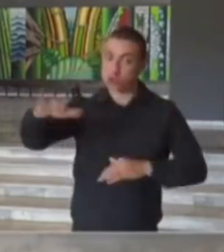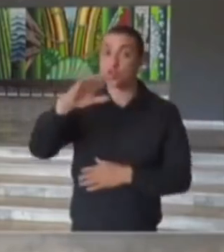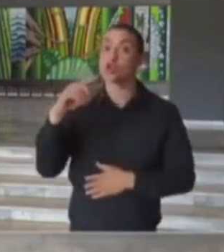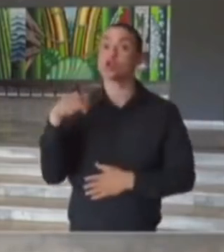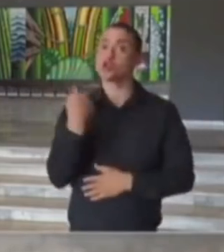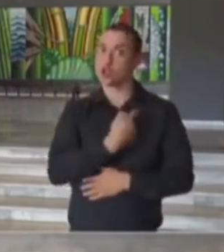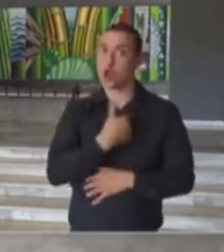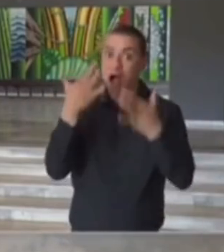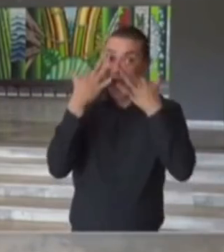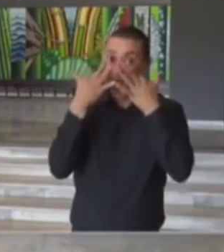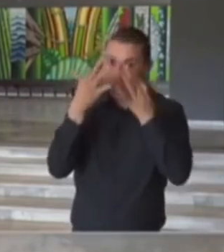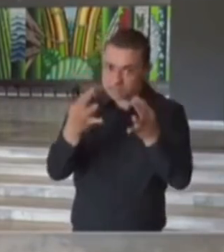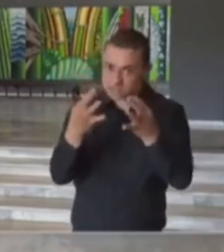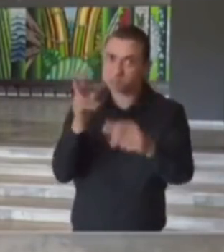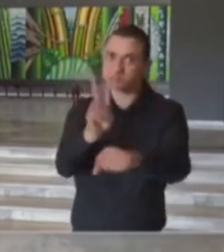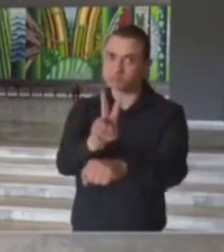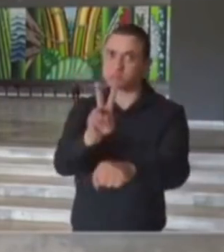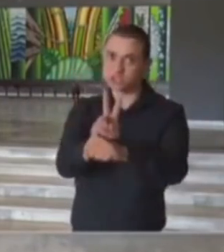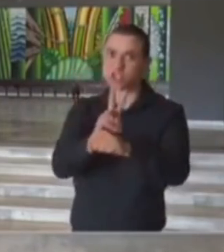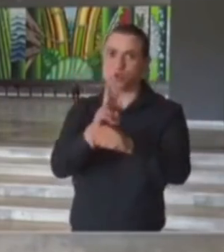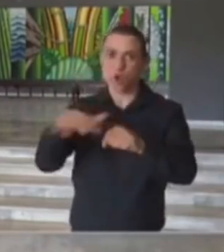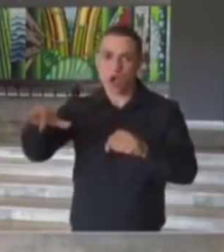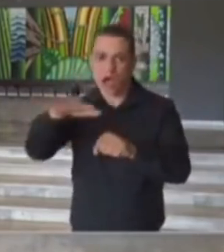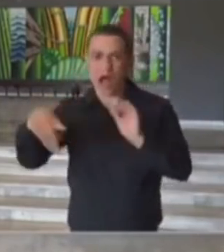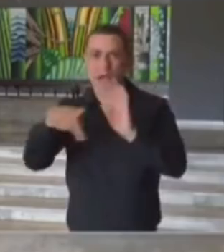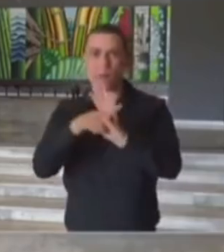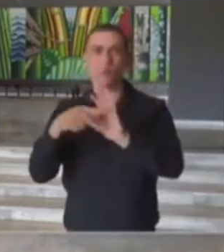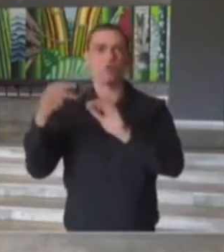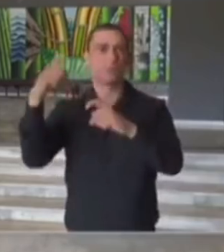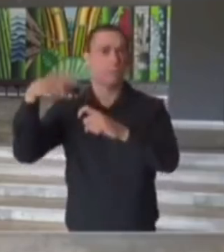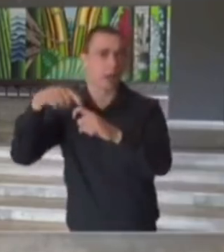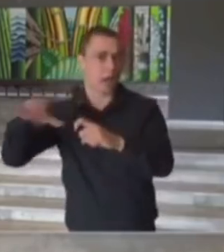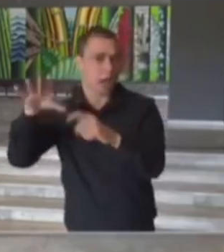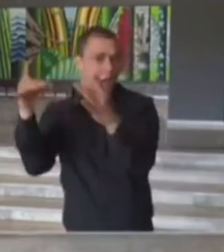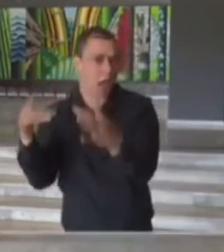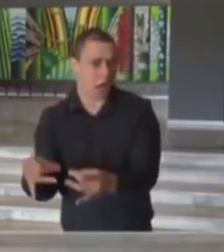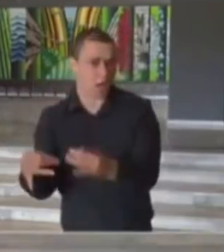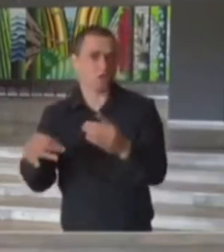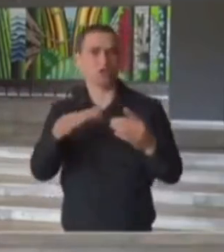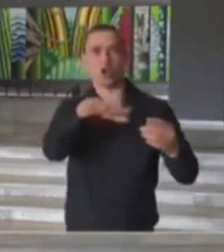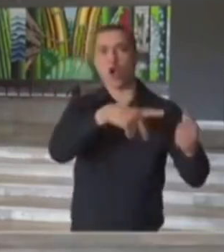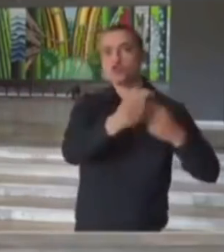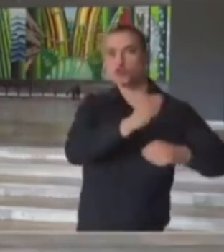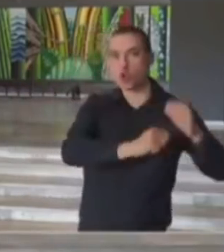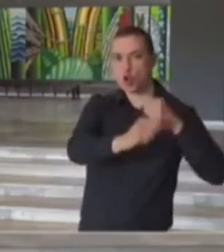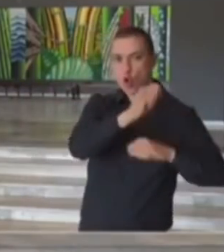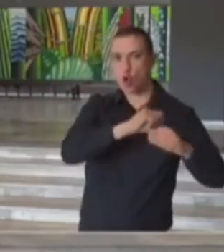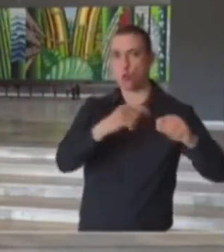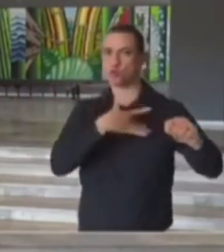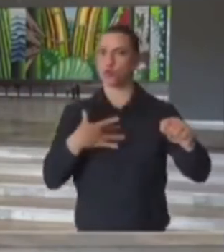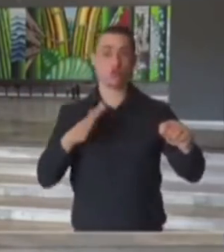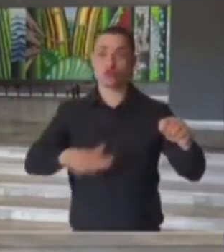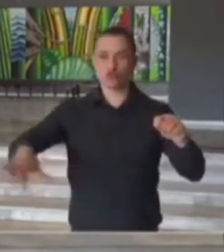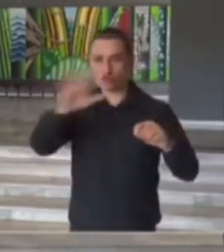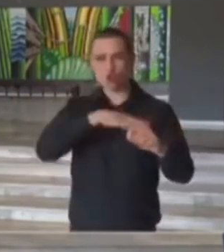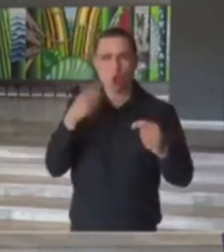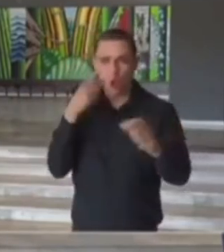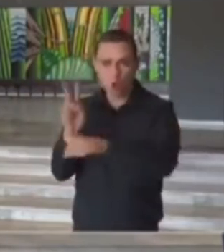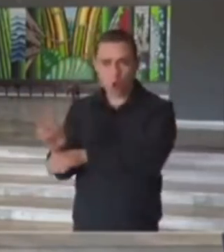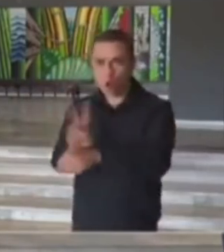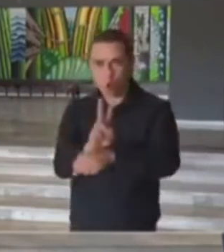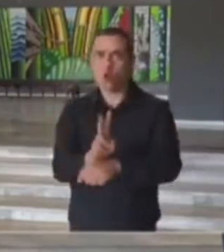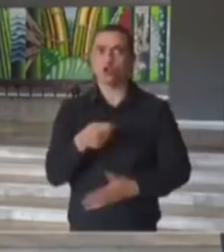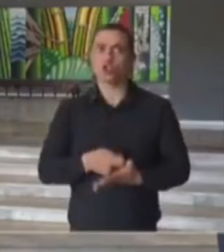nós estamos muito anuentes às partes técnicas, tanto econômicas quanto da saúde, de uma forma muito